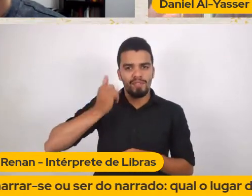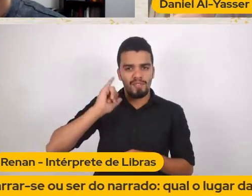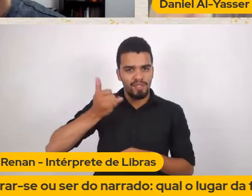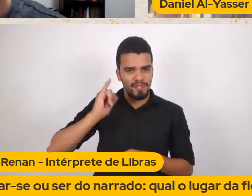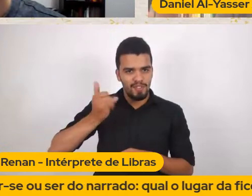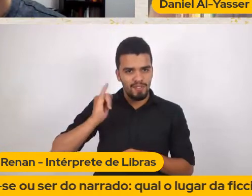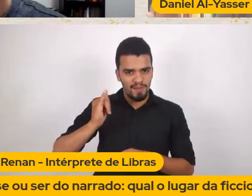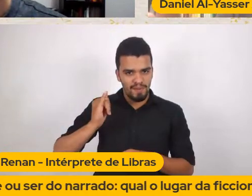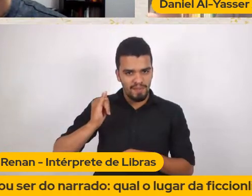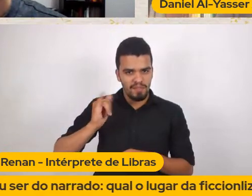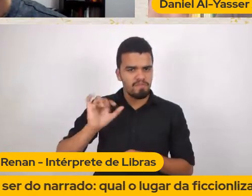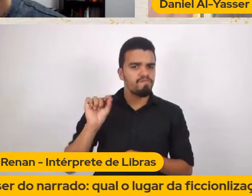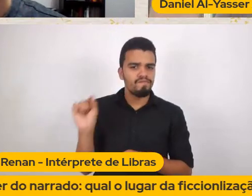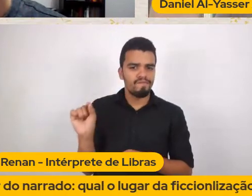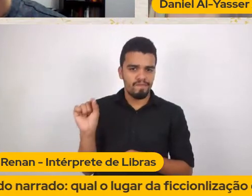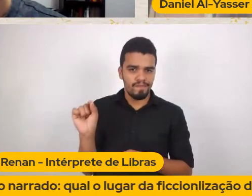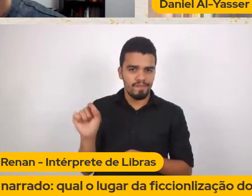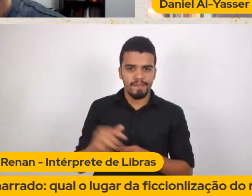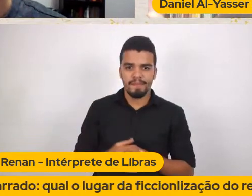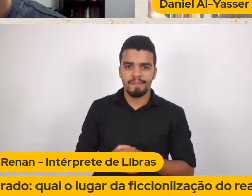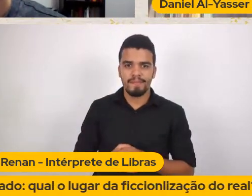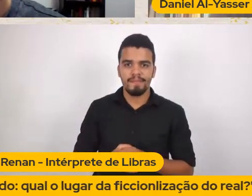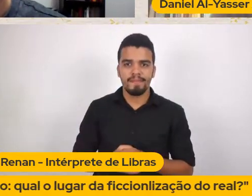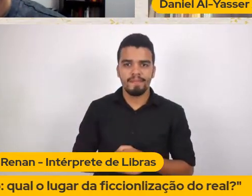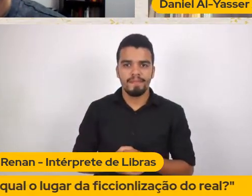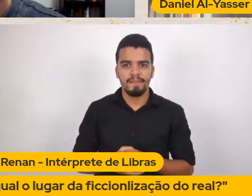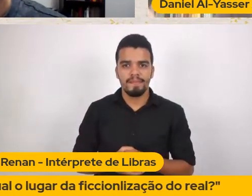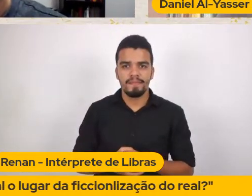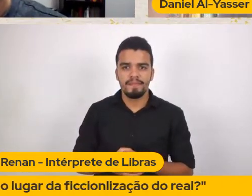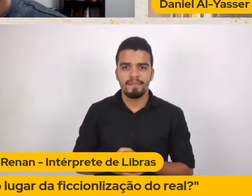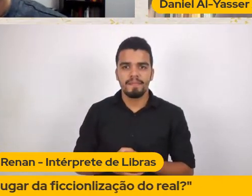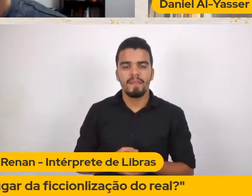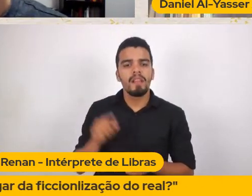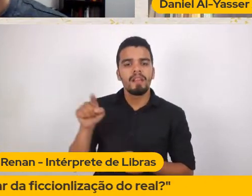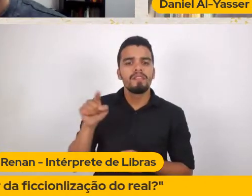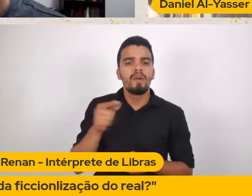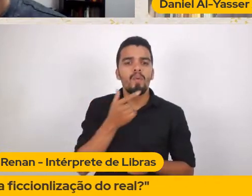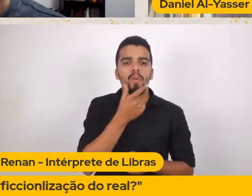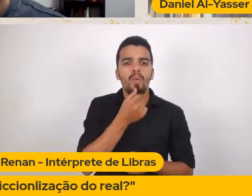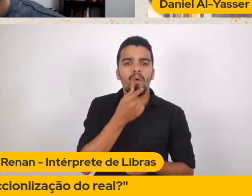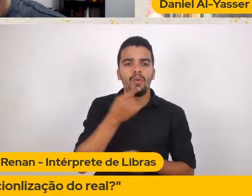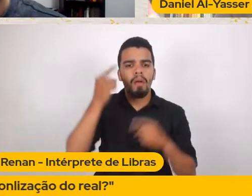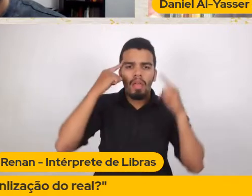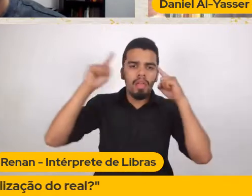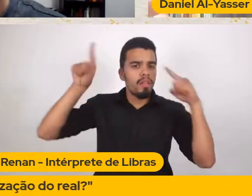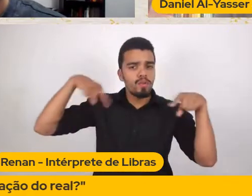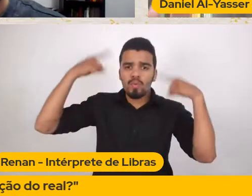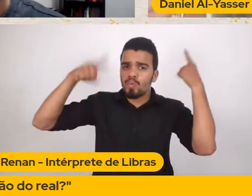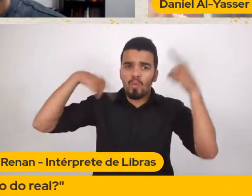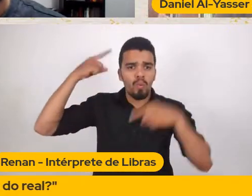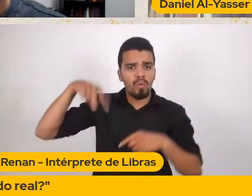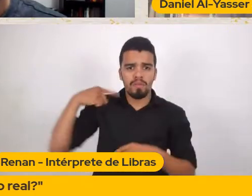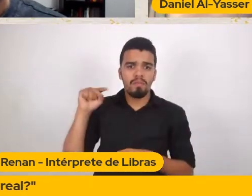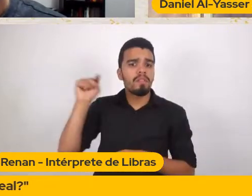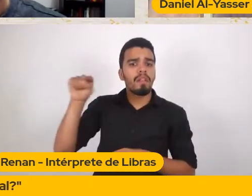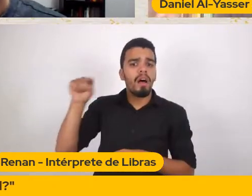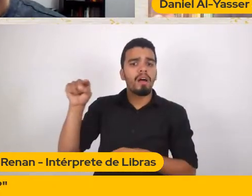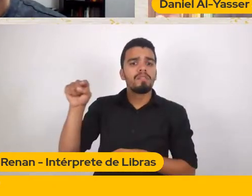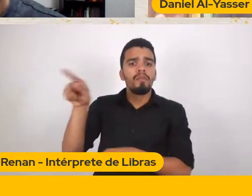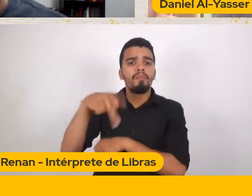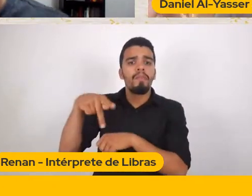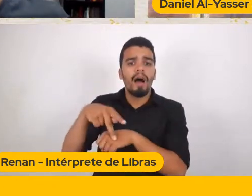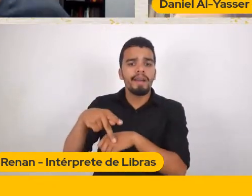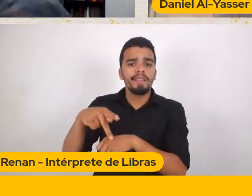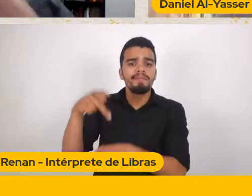O senso comum Olha esse imbecil Que surgiu na Argentina Agora Que ganhou as prévias Ele consegue ser Tão